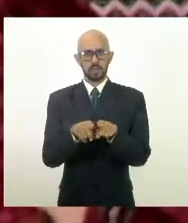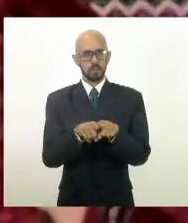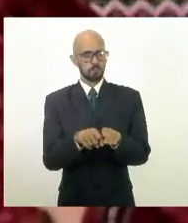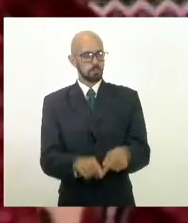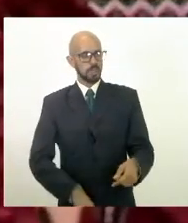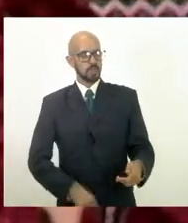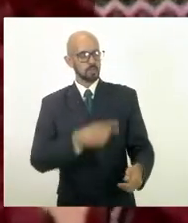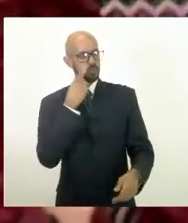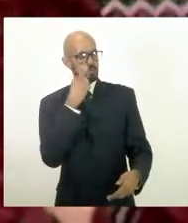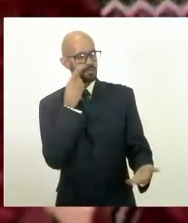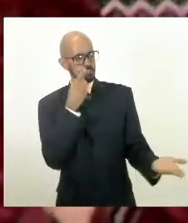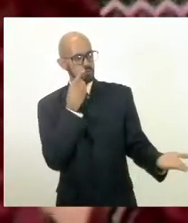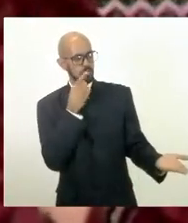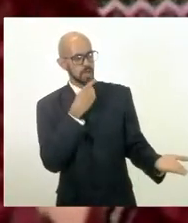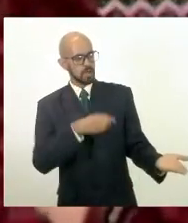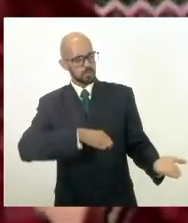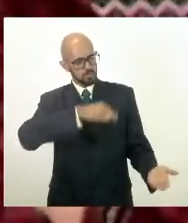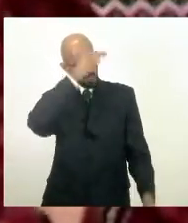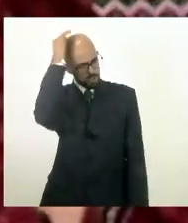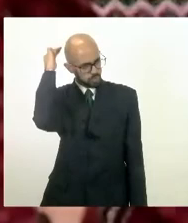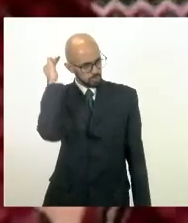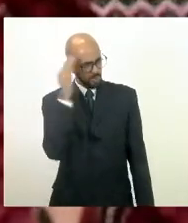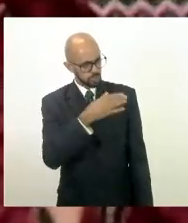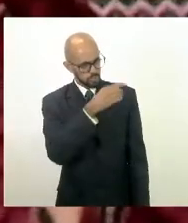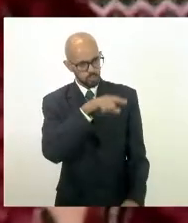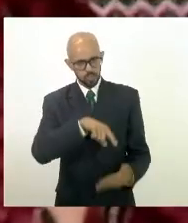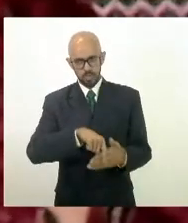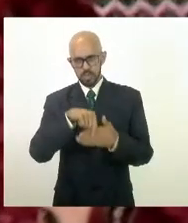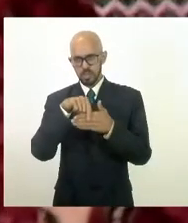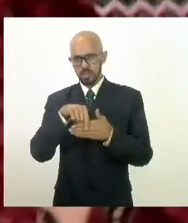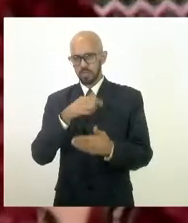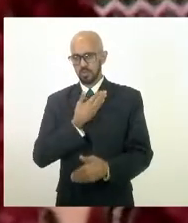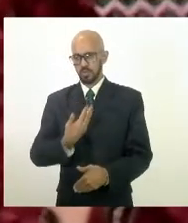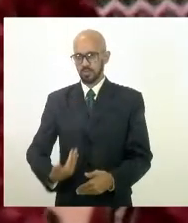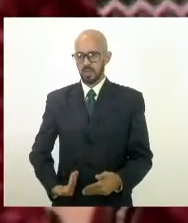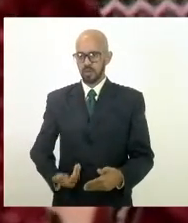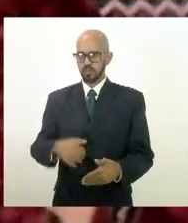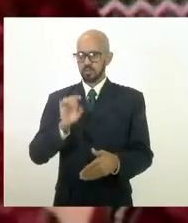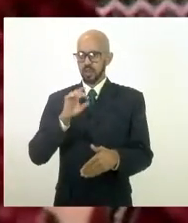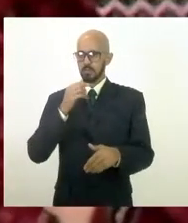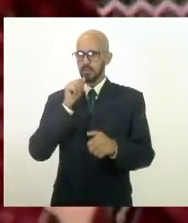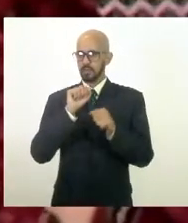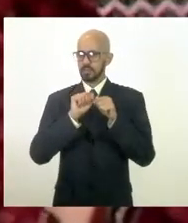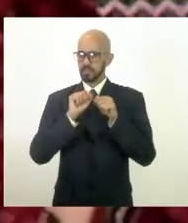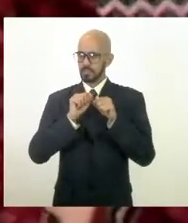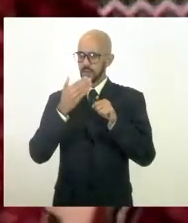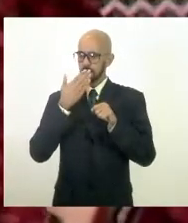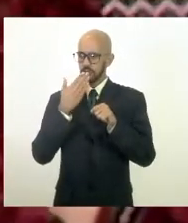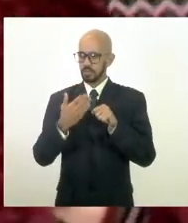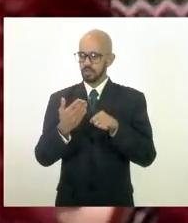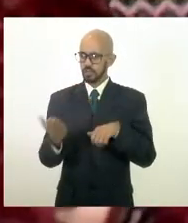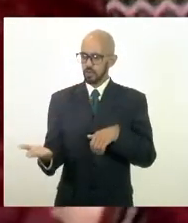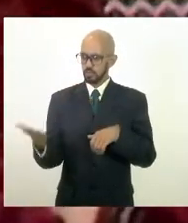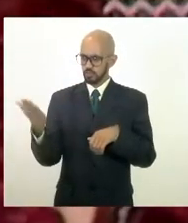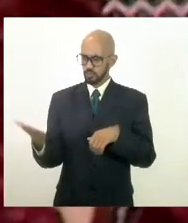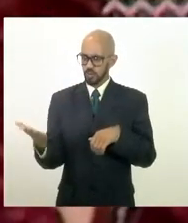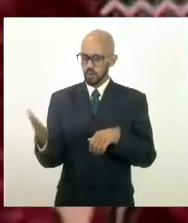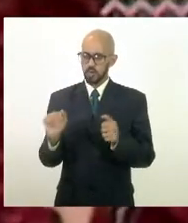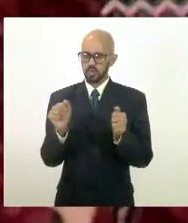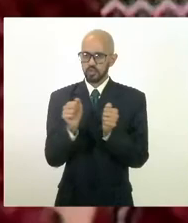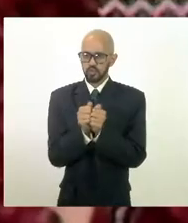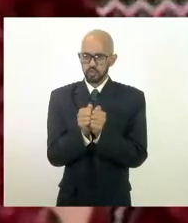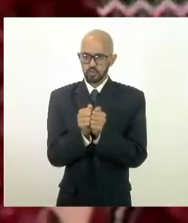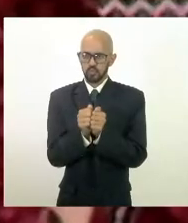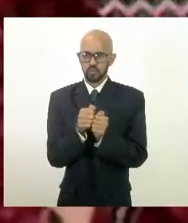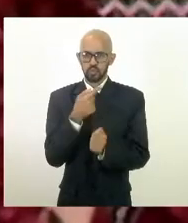Pacheco líder do governo então só para fazer esse pedido a vossa excelência para que junto ao